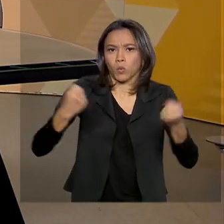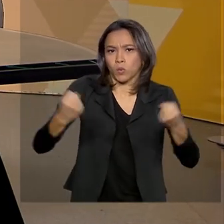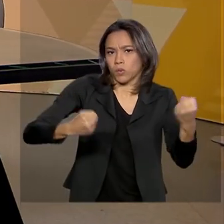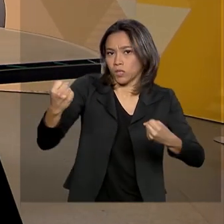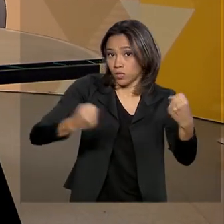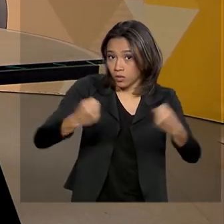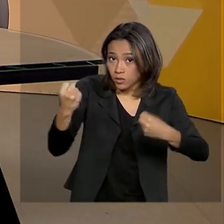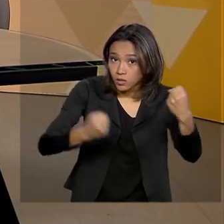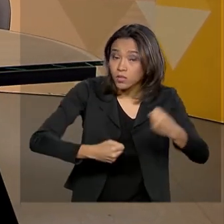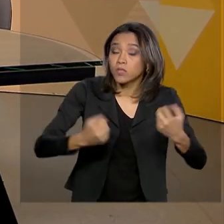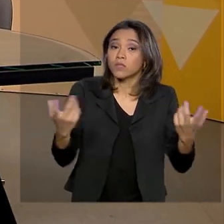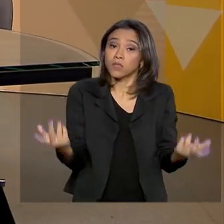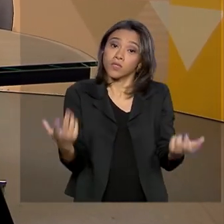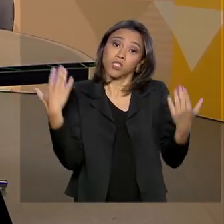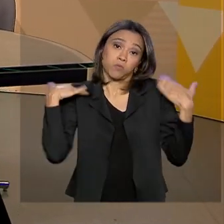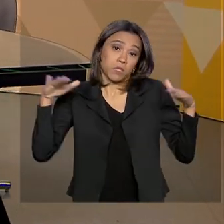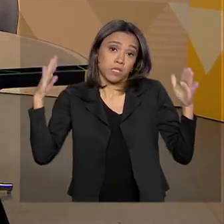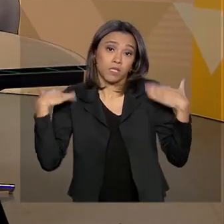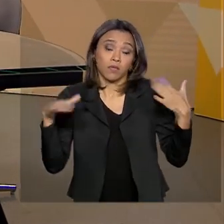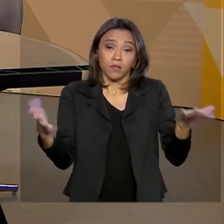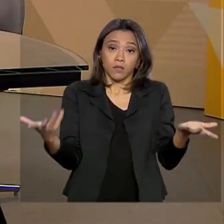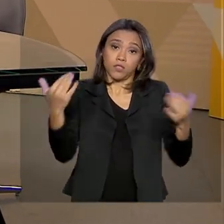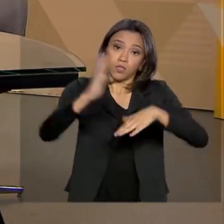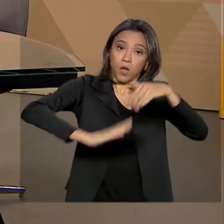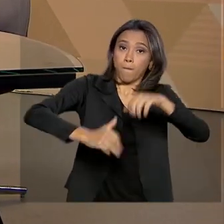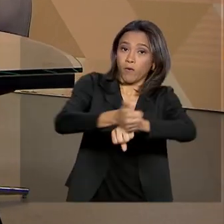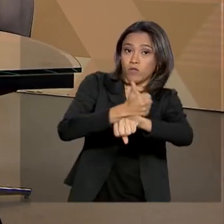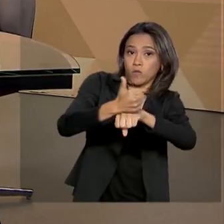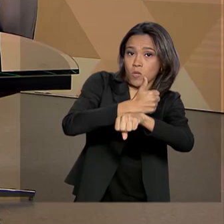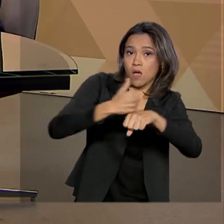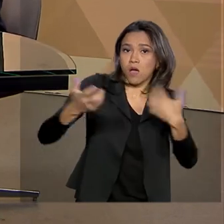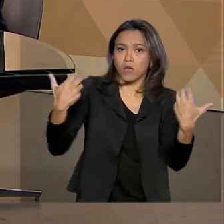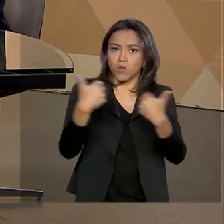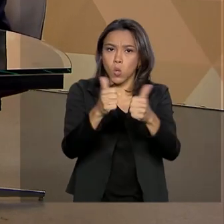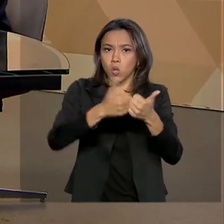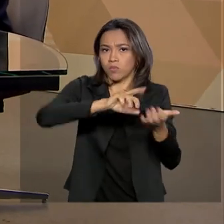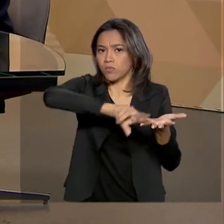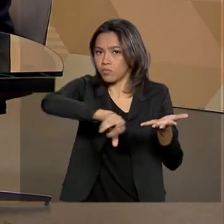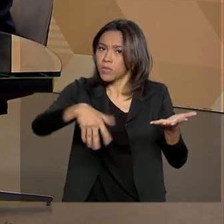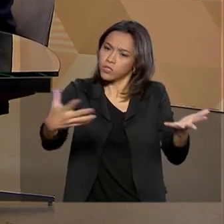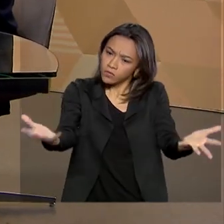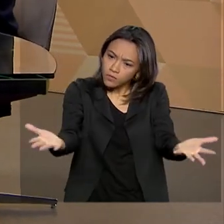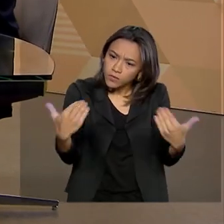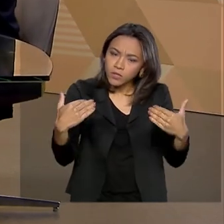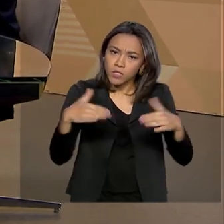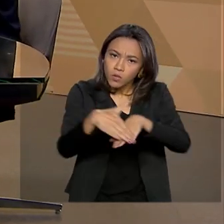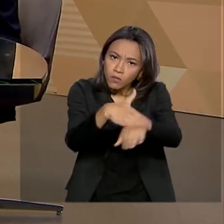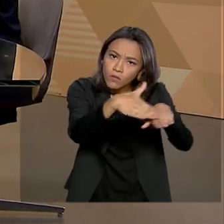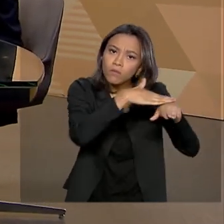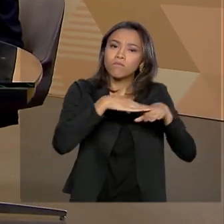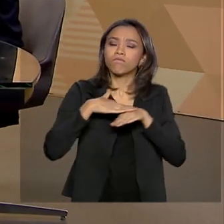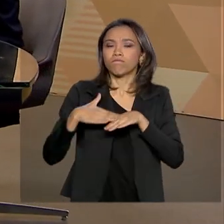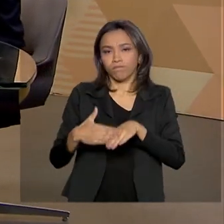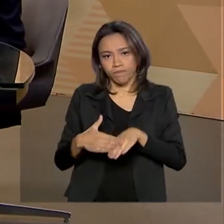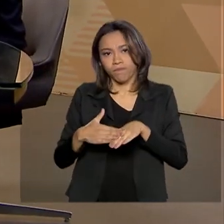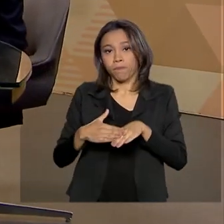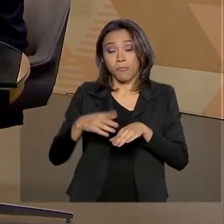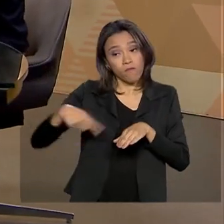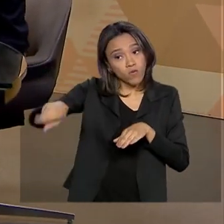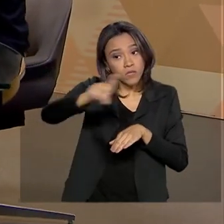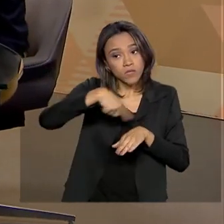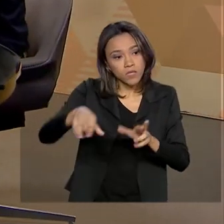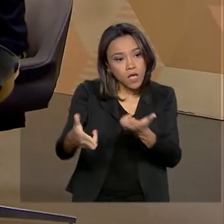veículos, sejam veículos de passeio, sejam veículos profissionais, para a gente construir uma pauta conjunta. Dizer que são os